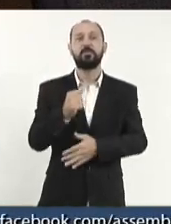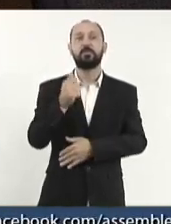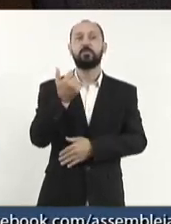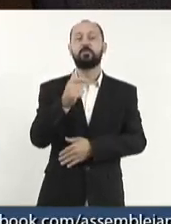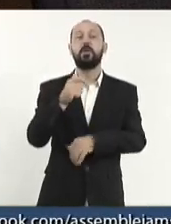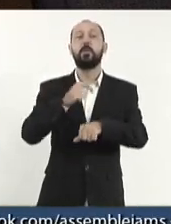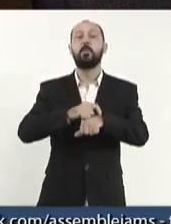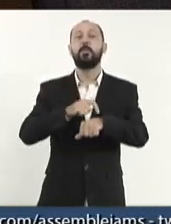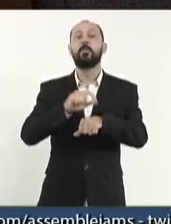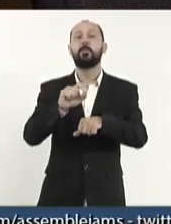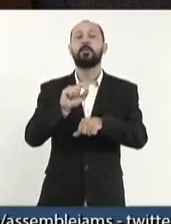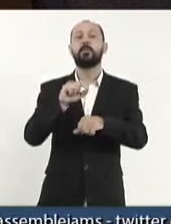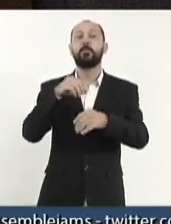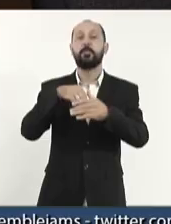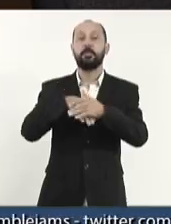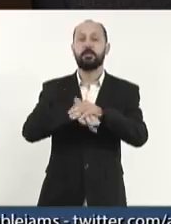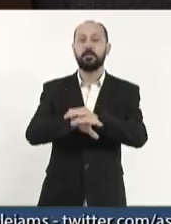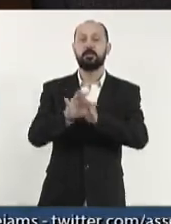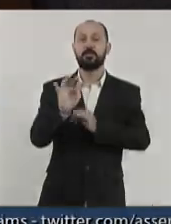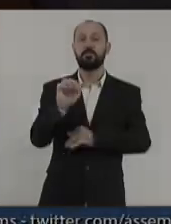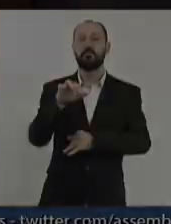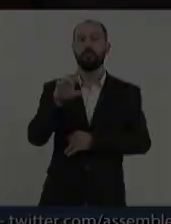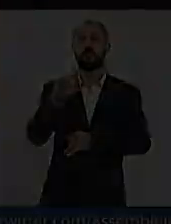não vejo espaço para existir esses fundos. Somente isso. Então, Obrigado.